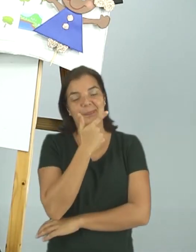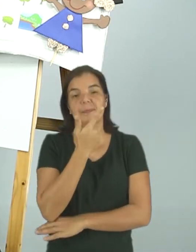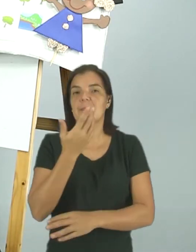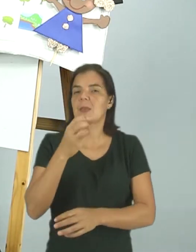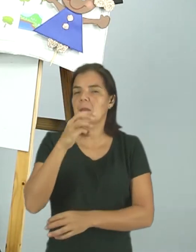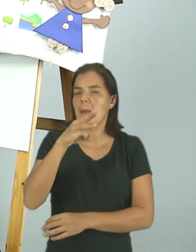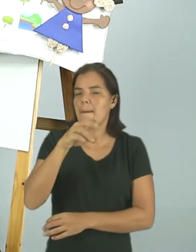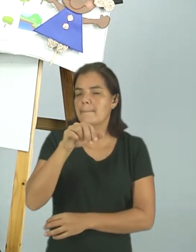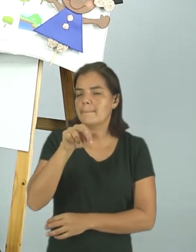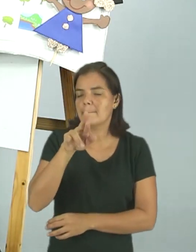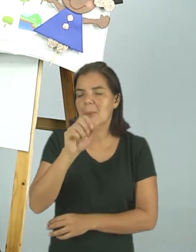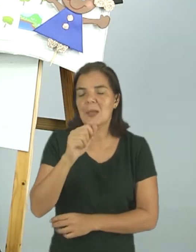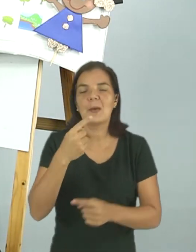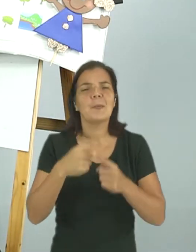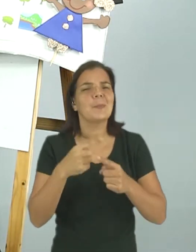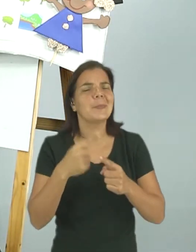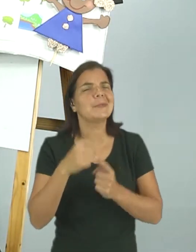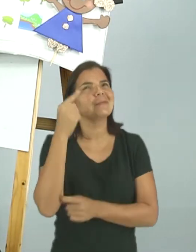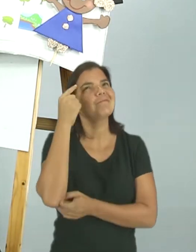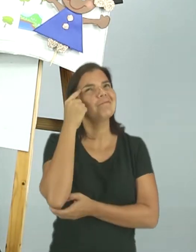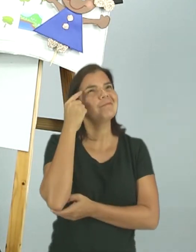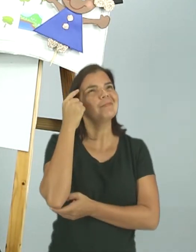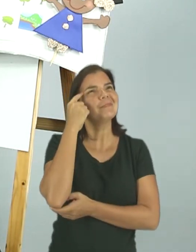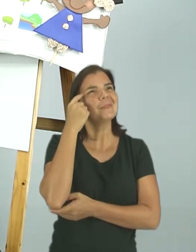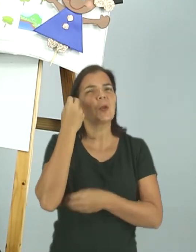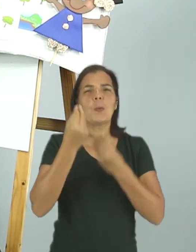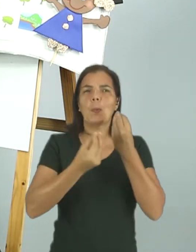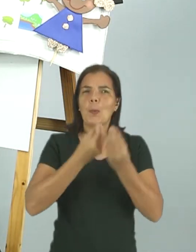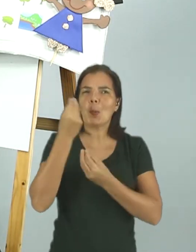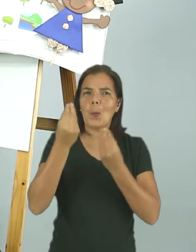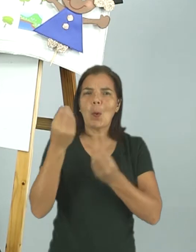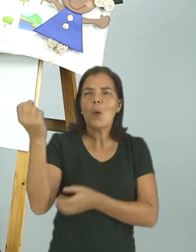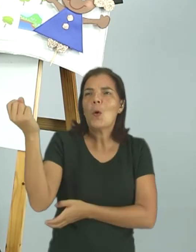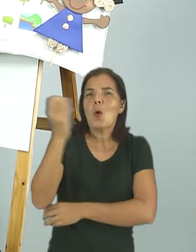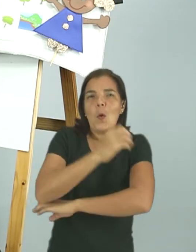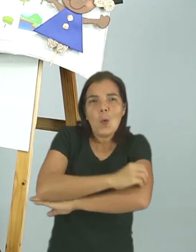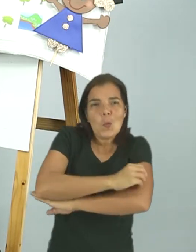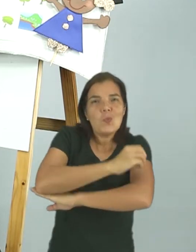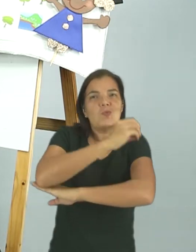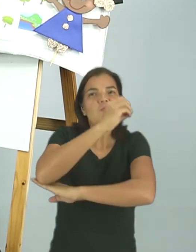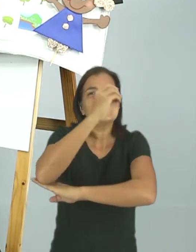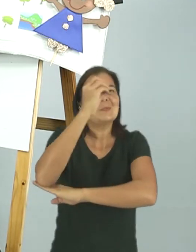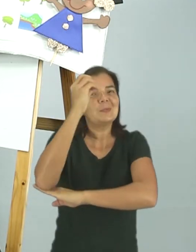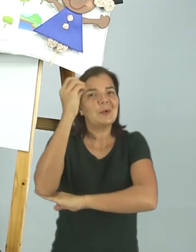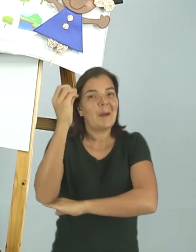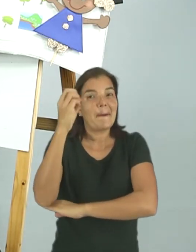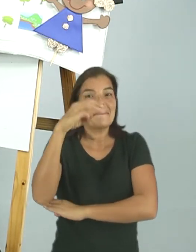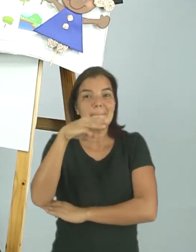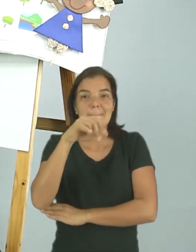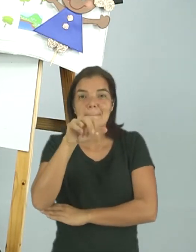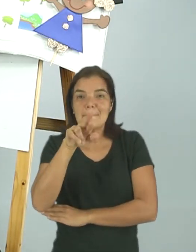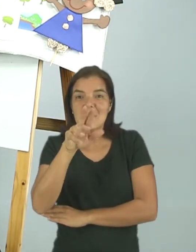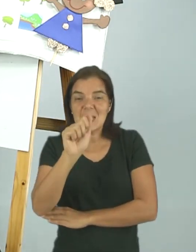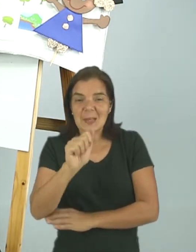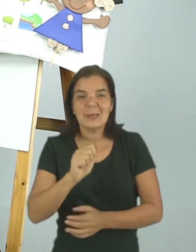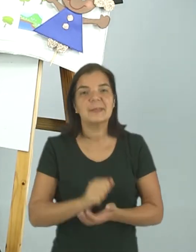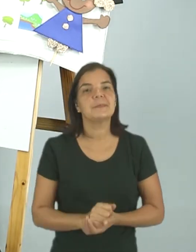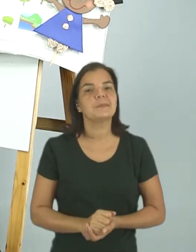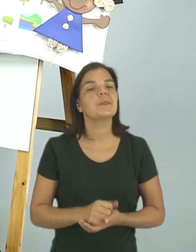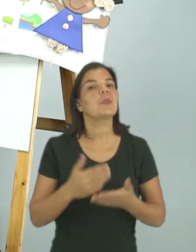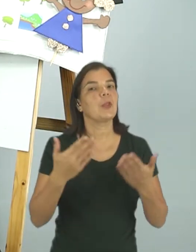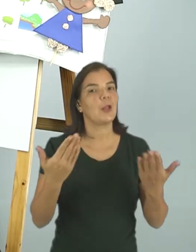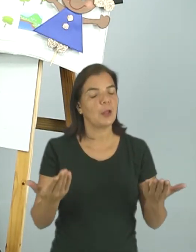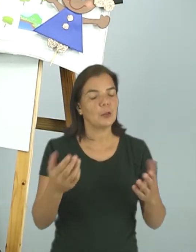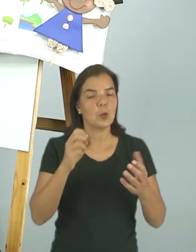Mila ria, porque ela ficou pensando. E o sol nascendo de pijama. Então,